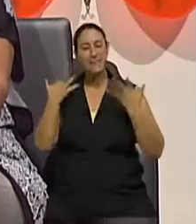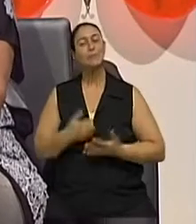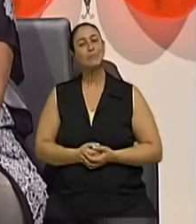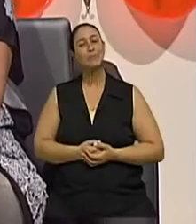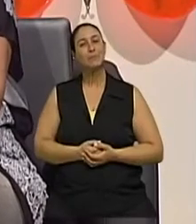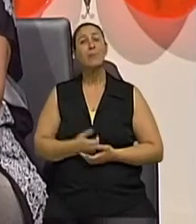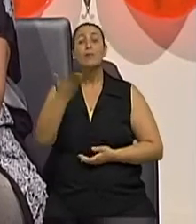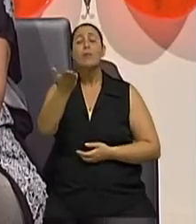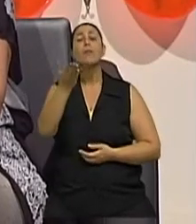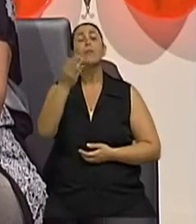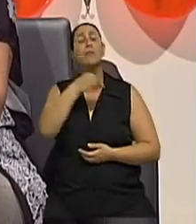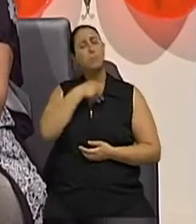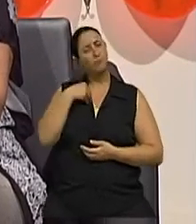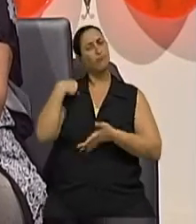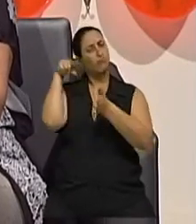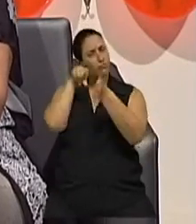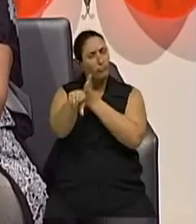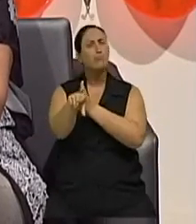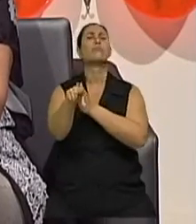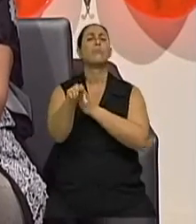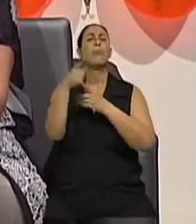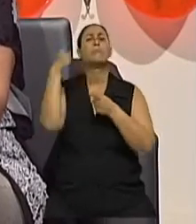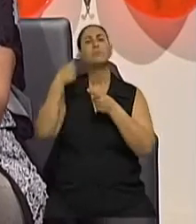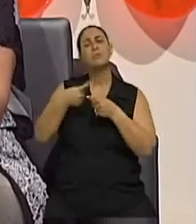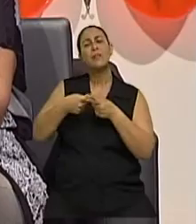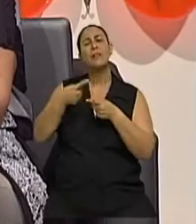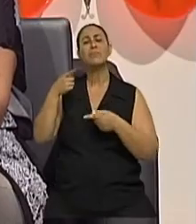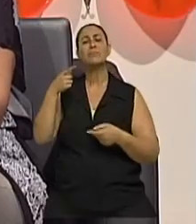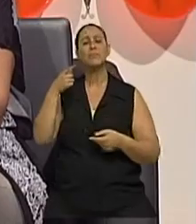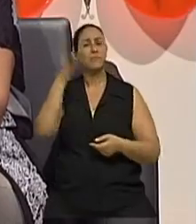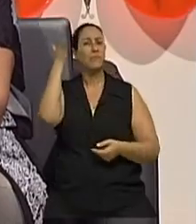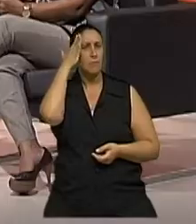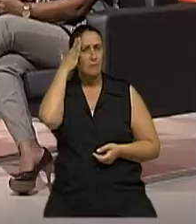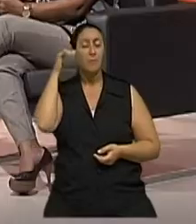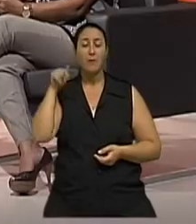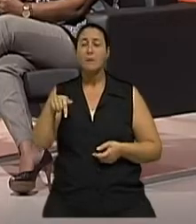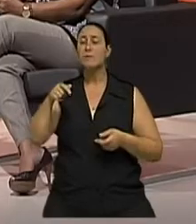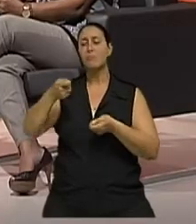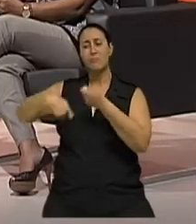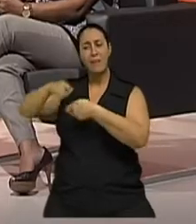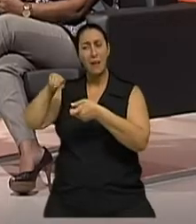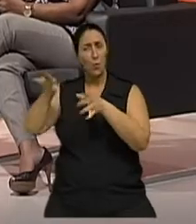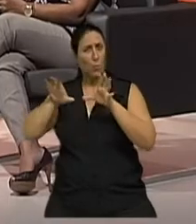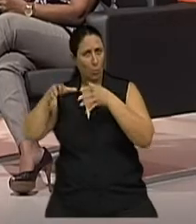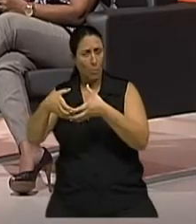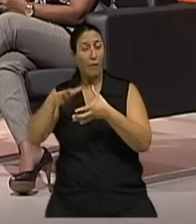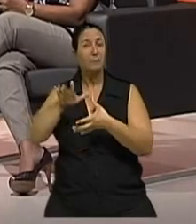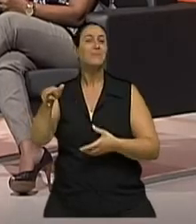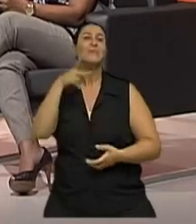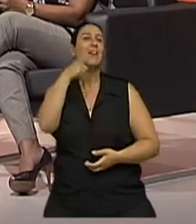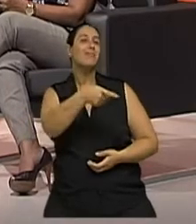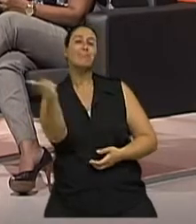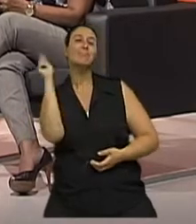Marcelo Fleck, realmente a gente constata que esse gerenciamento com este grupo, ela diz assim, as gurias